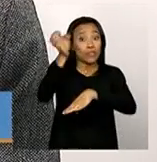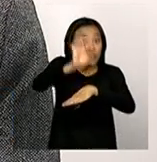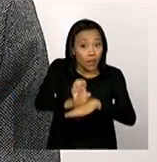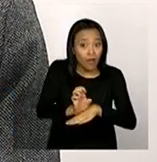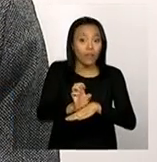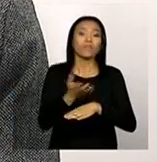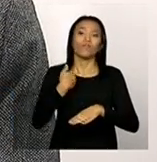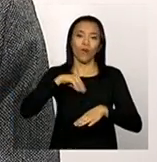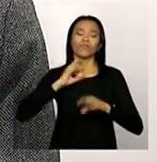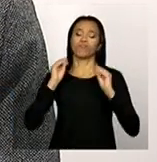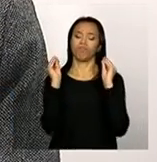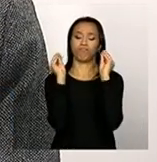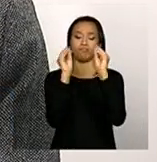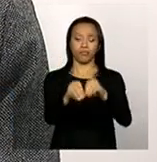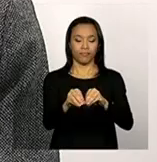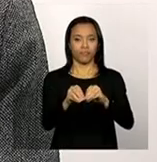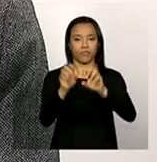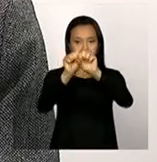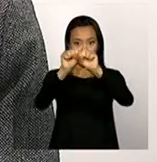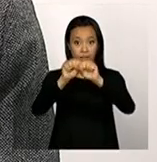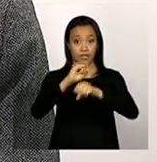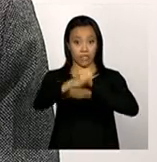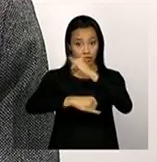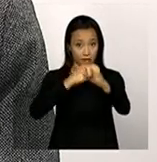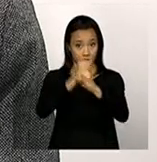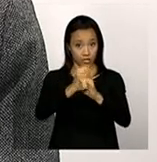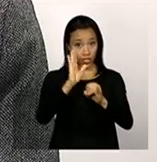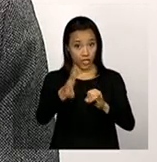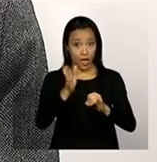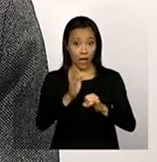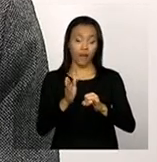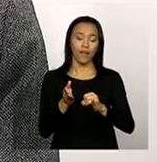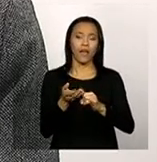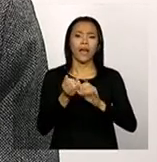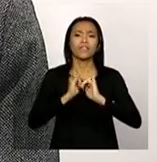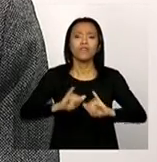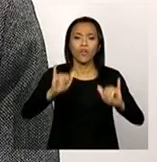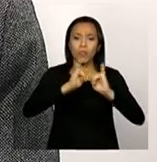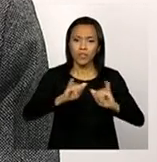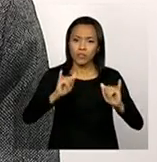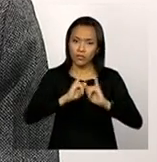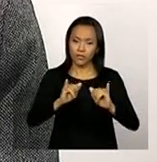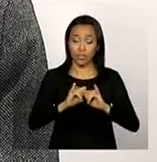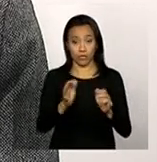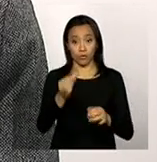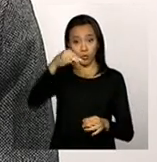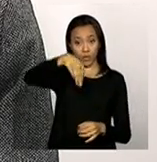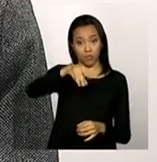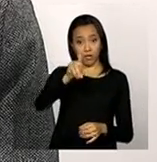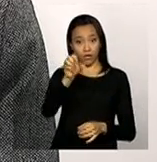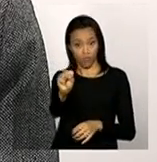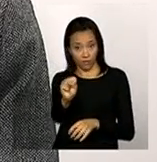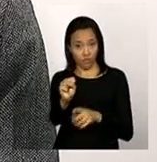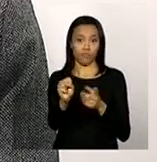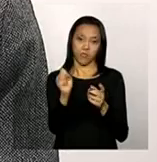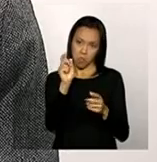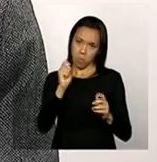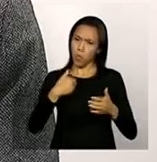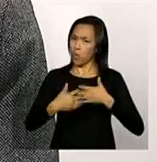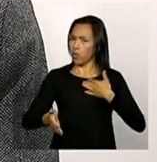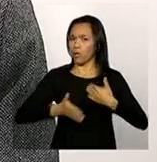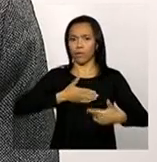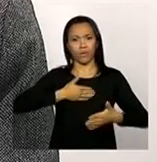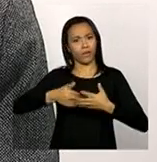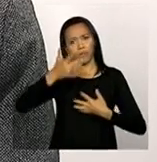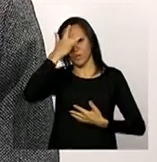colocamos na internet as bases de dados do censo. Então, na página do Ministério, e aí qualquer cidadão